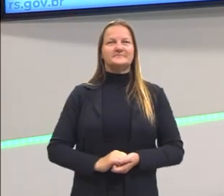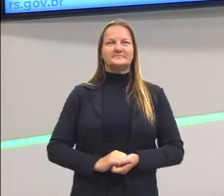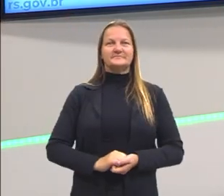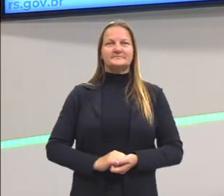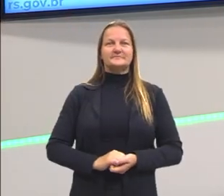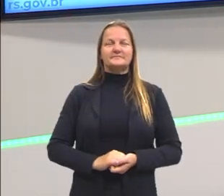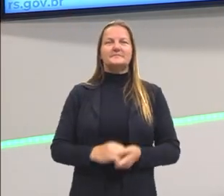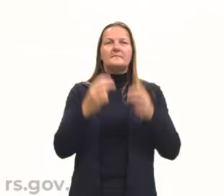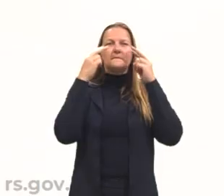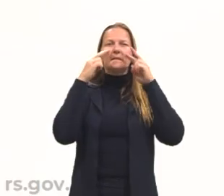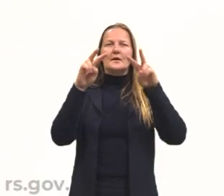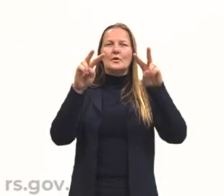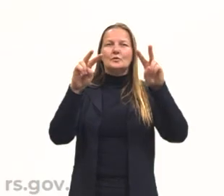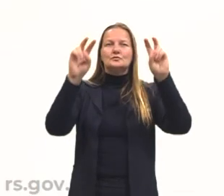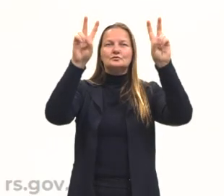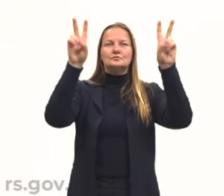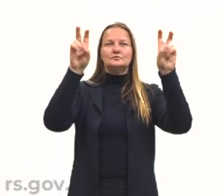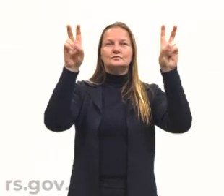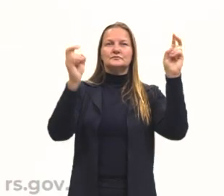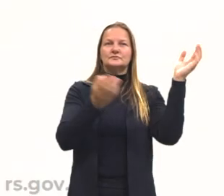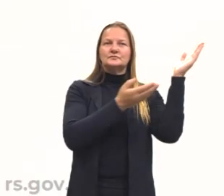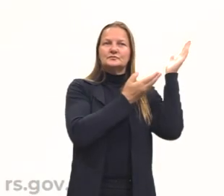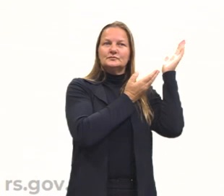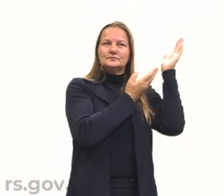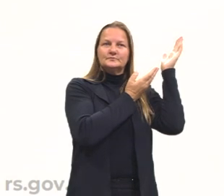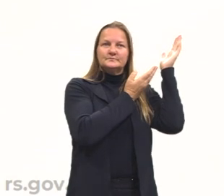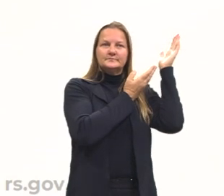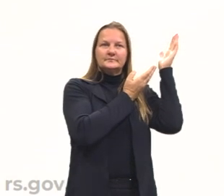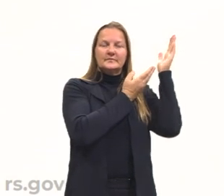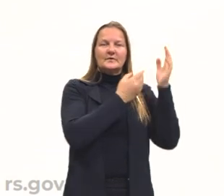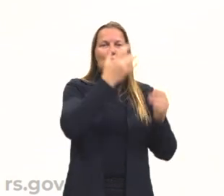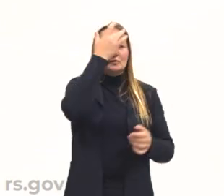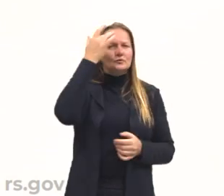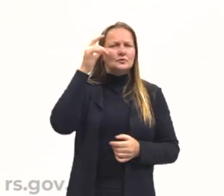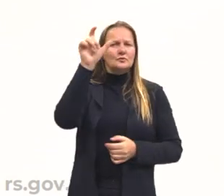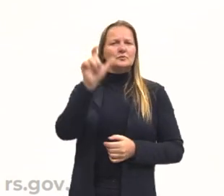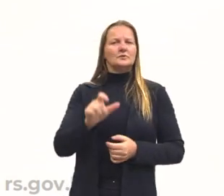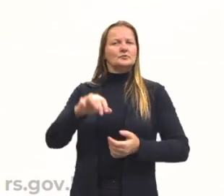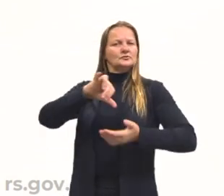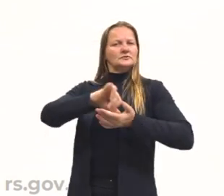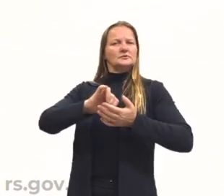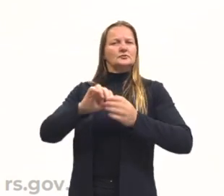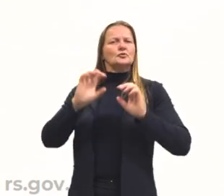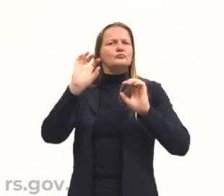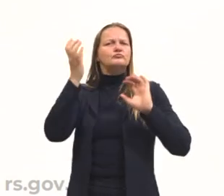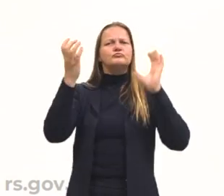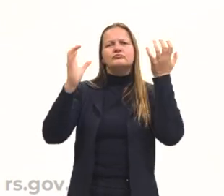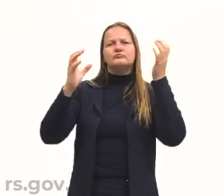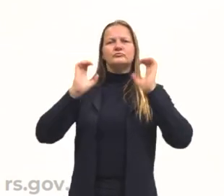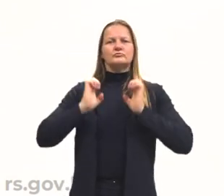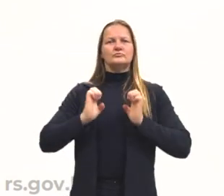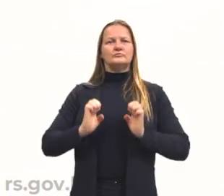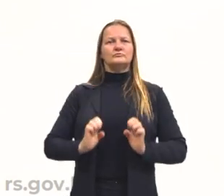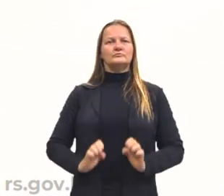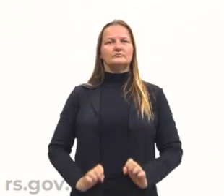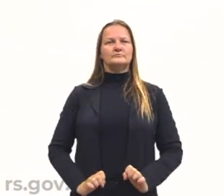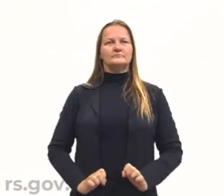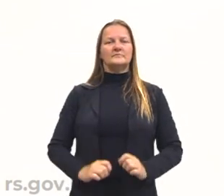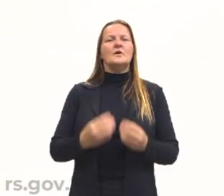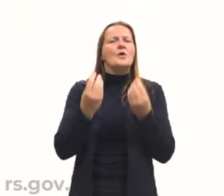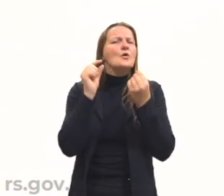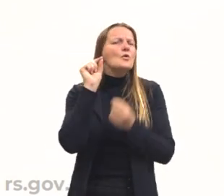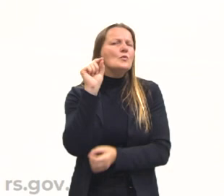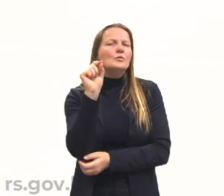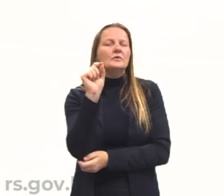Olha só o título da nossa aula, o ser humano no centro das decisões éticas. O